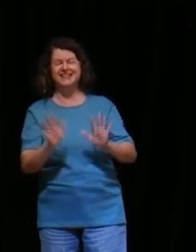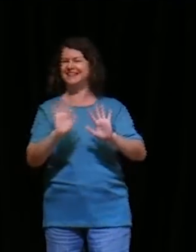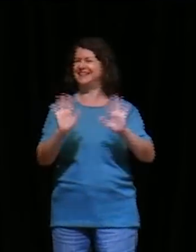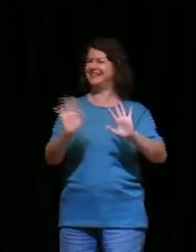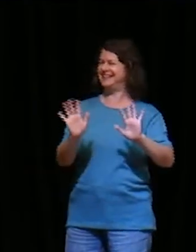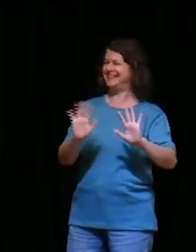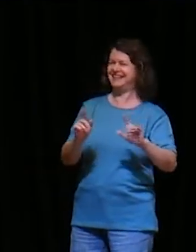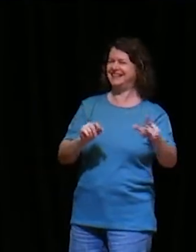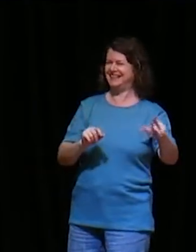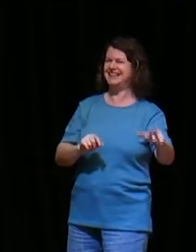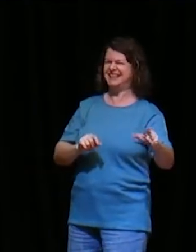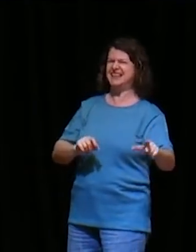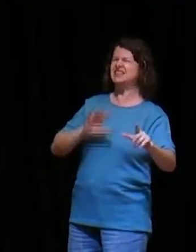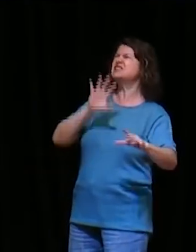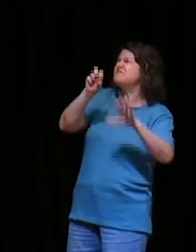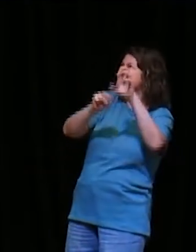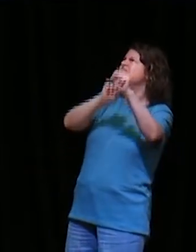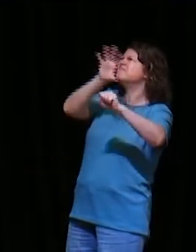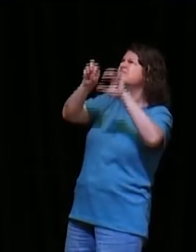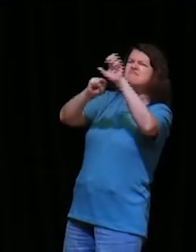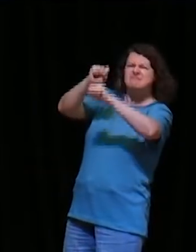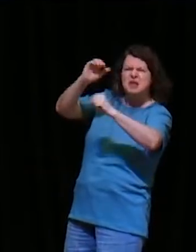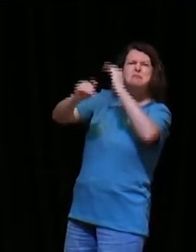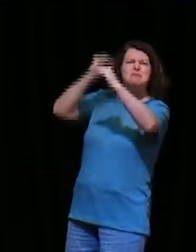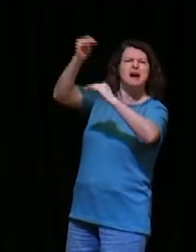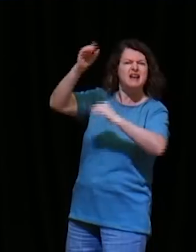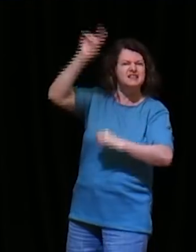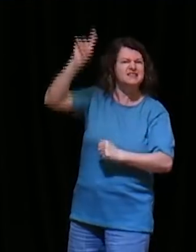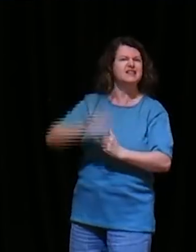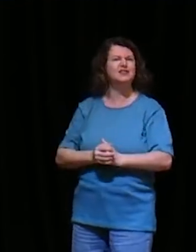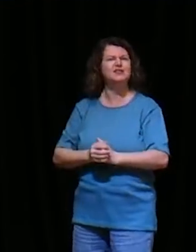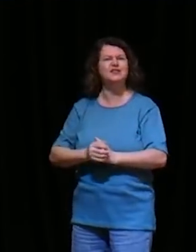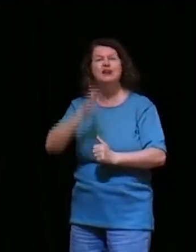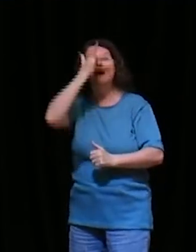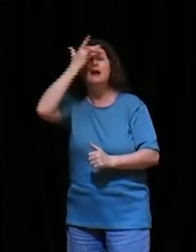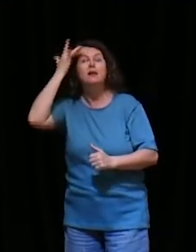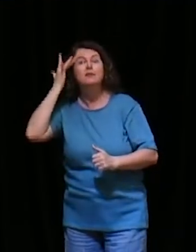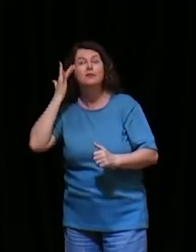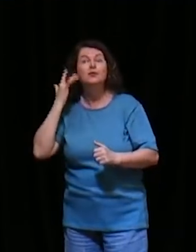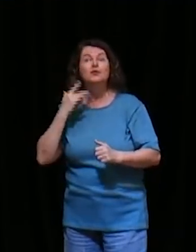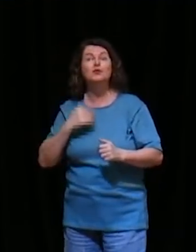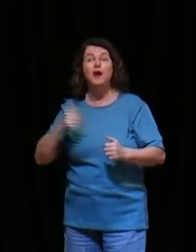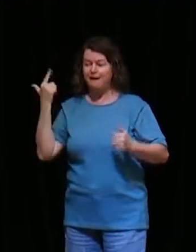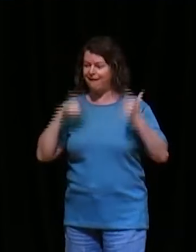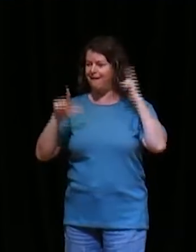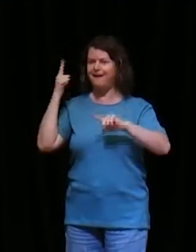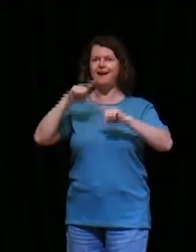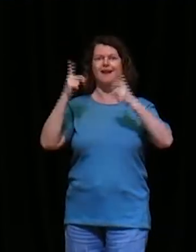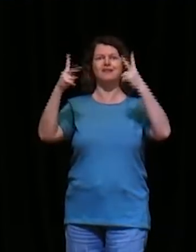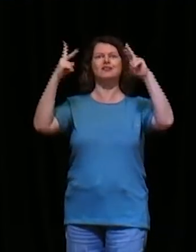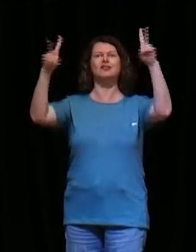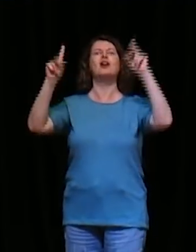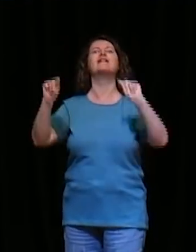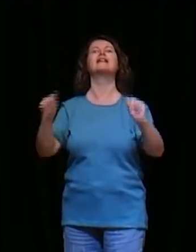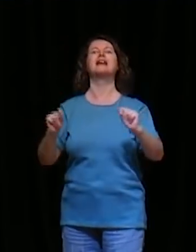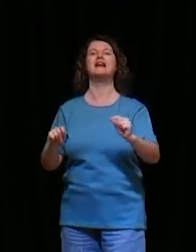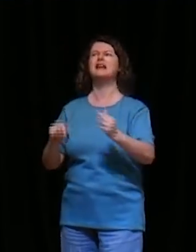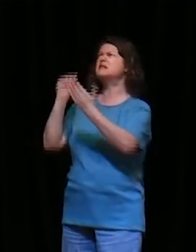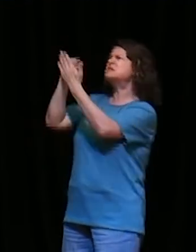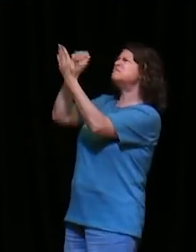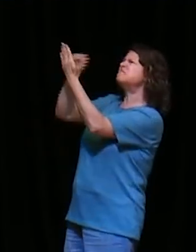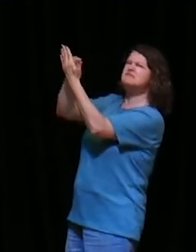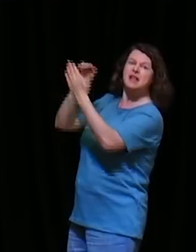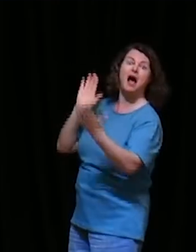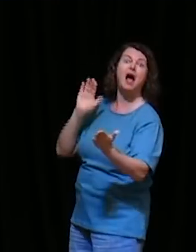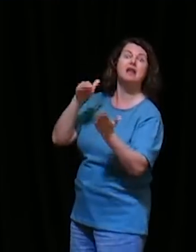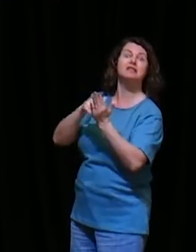as pessoas que conquistam o que querem, eles são pessoas que não desistem, são pessoas que batem na porta até ela abrir, que buscam, Jesus